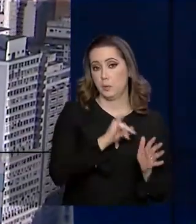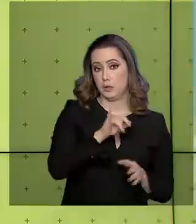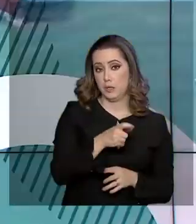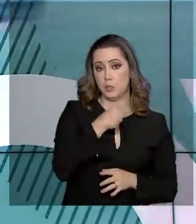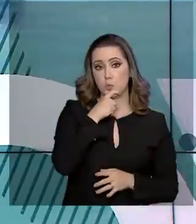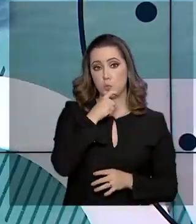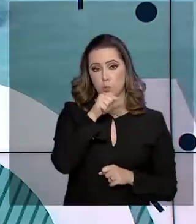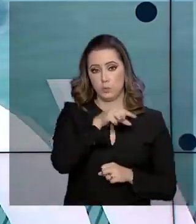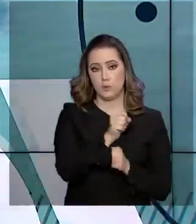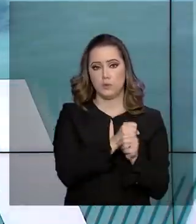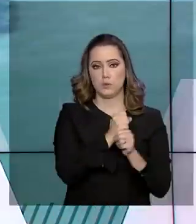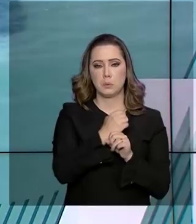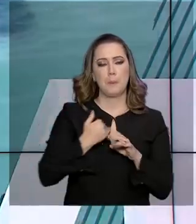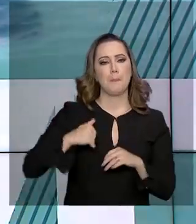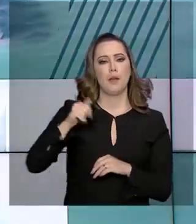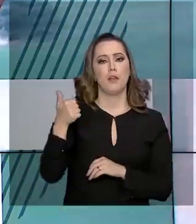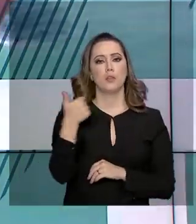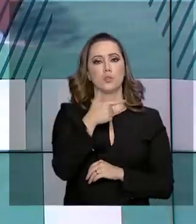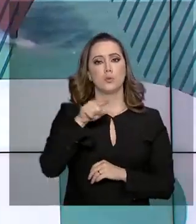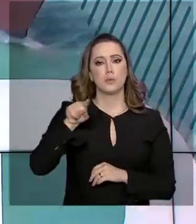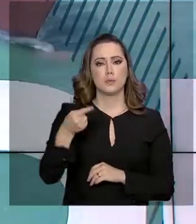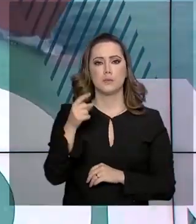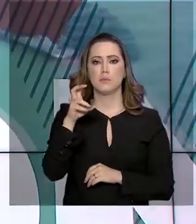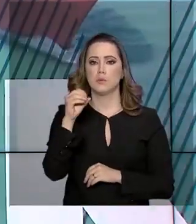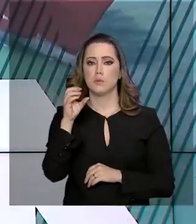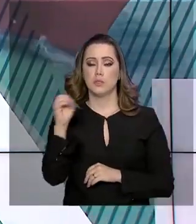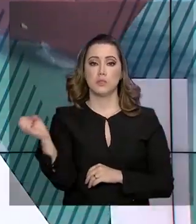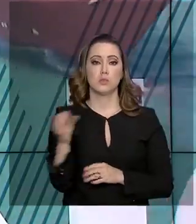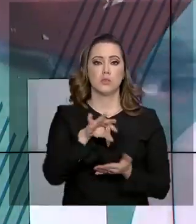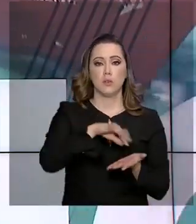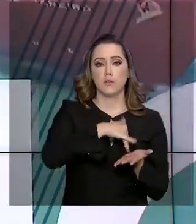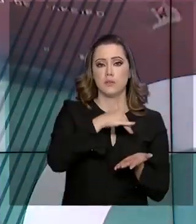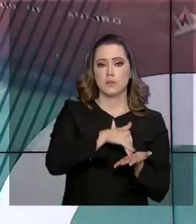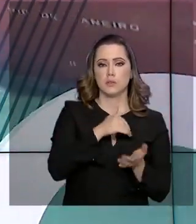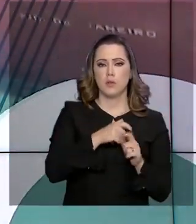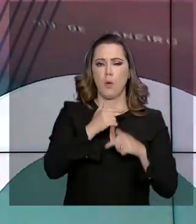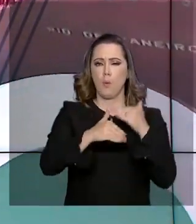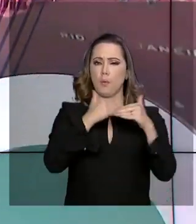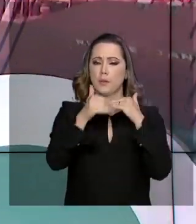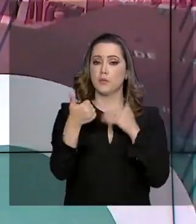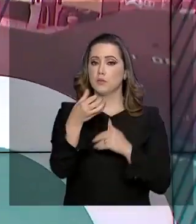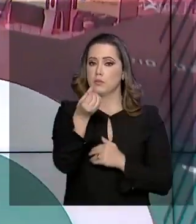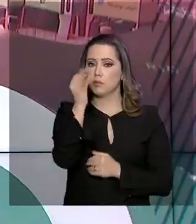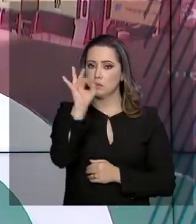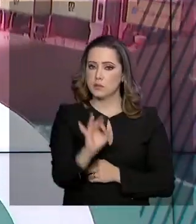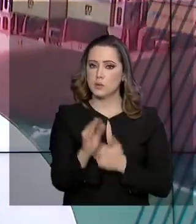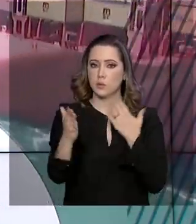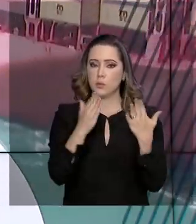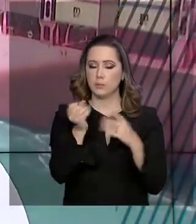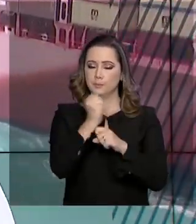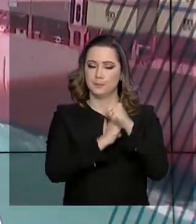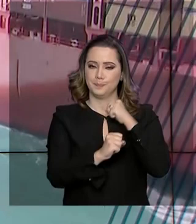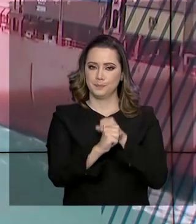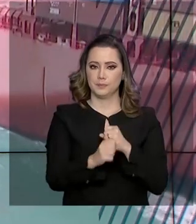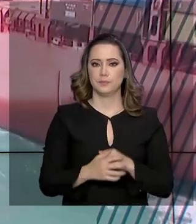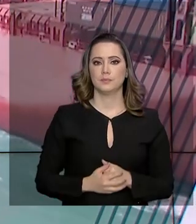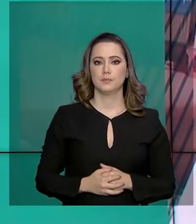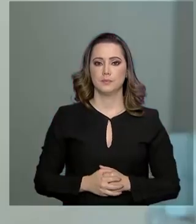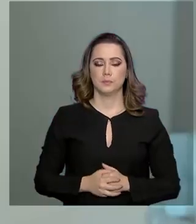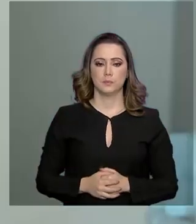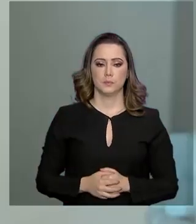ano, foram mais de 12.500 novas inscrições, um aumento de 16% em relação ao ano passado.